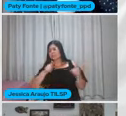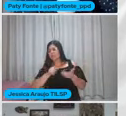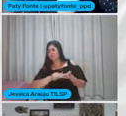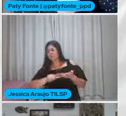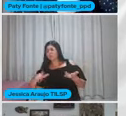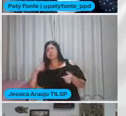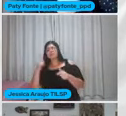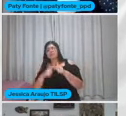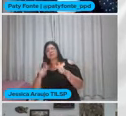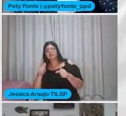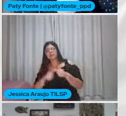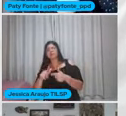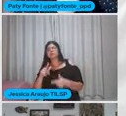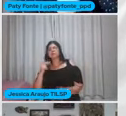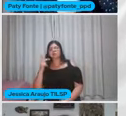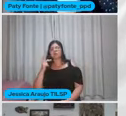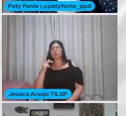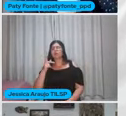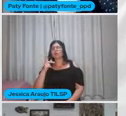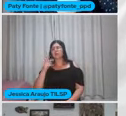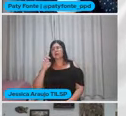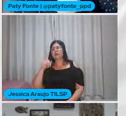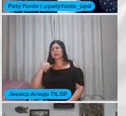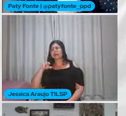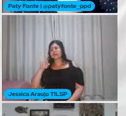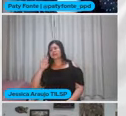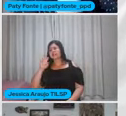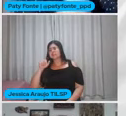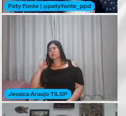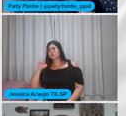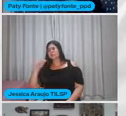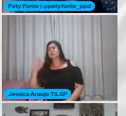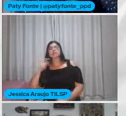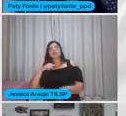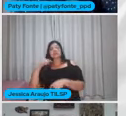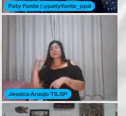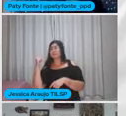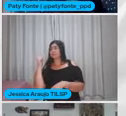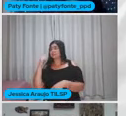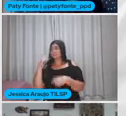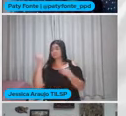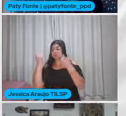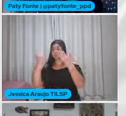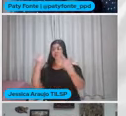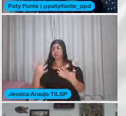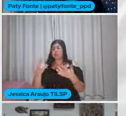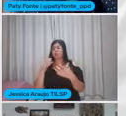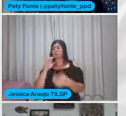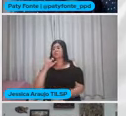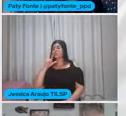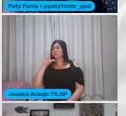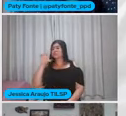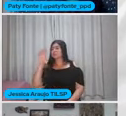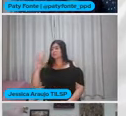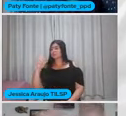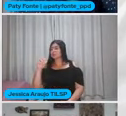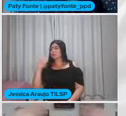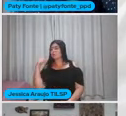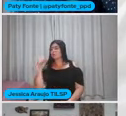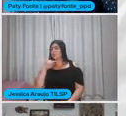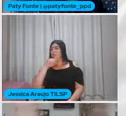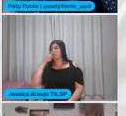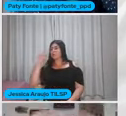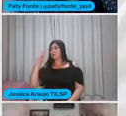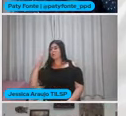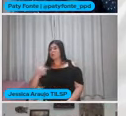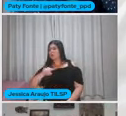energéticos Gente A gente ensina ciclo da água Descontextualizado Aí a criança pensa Que a água está se renovando No